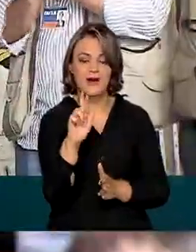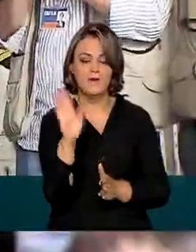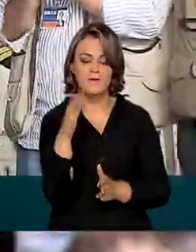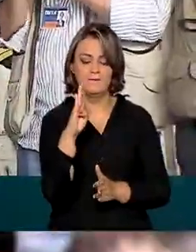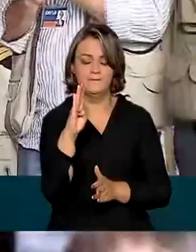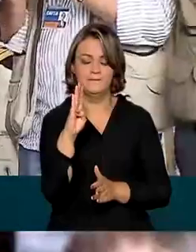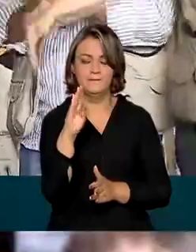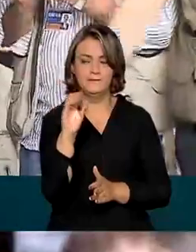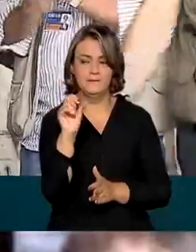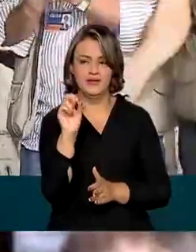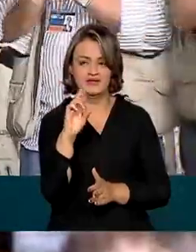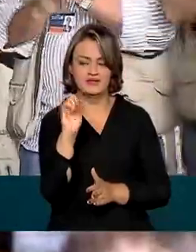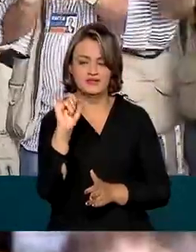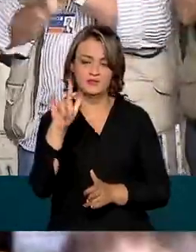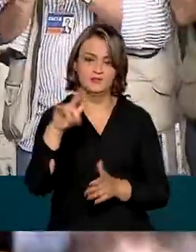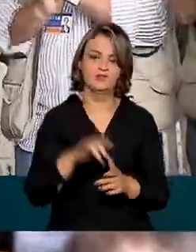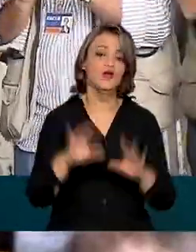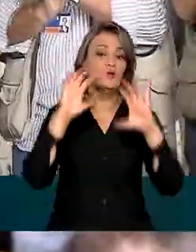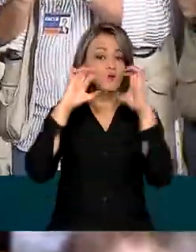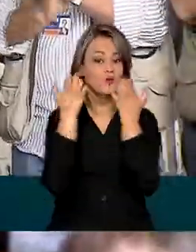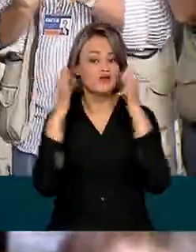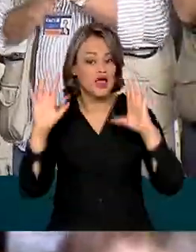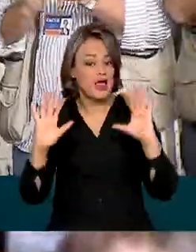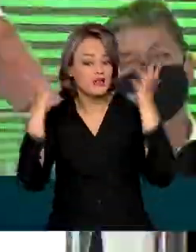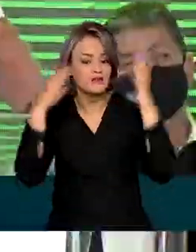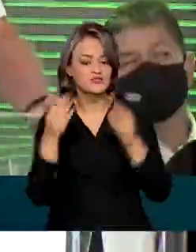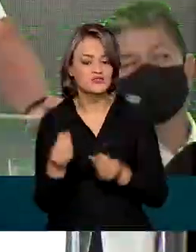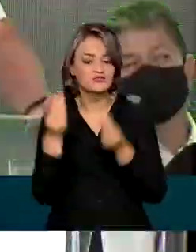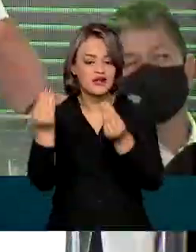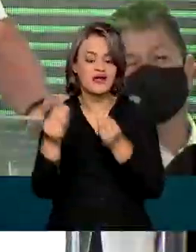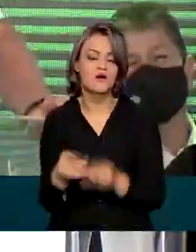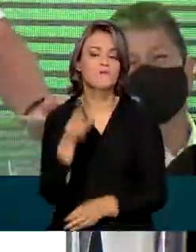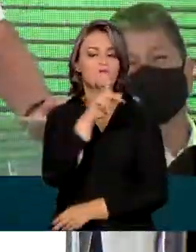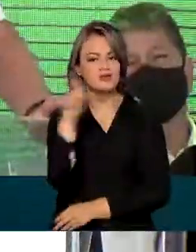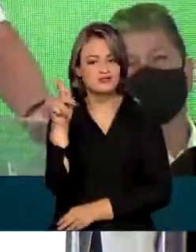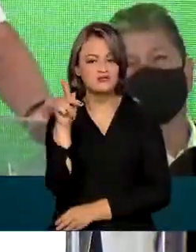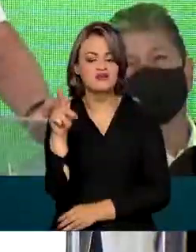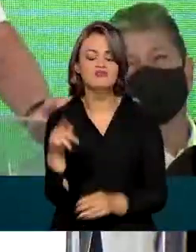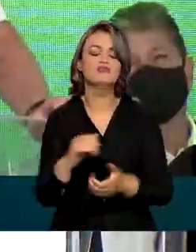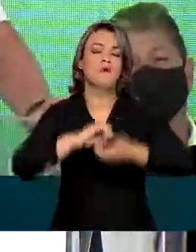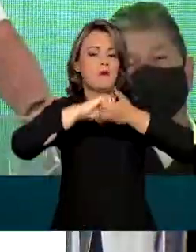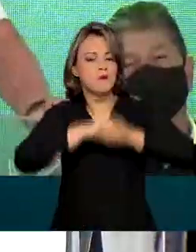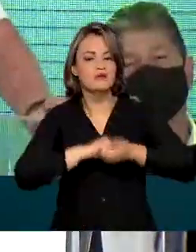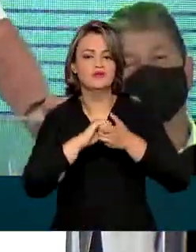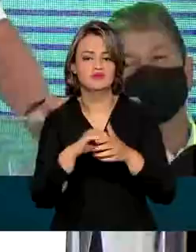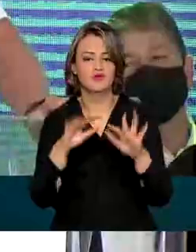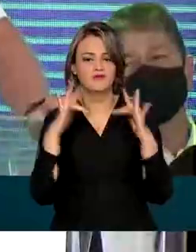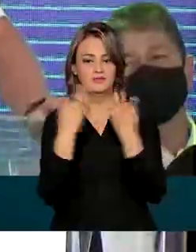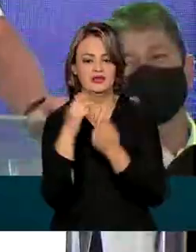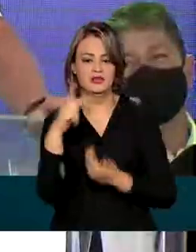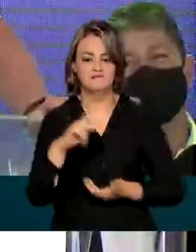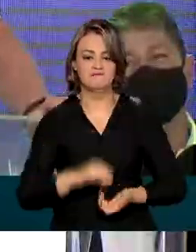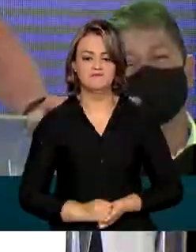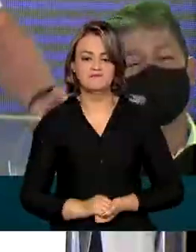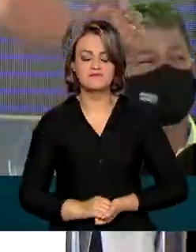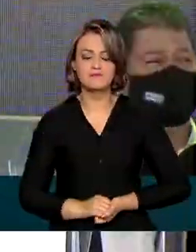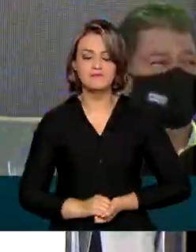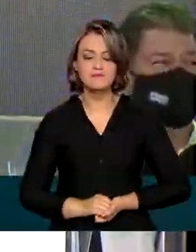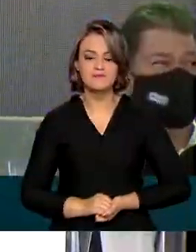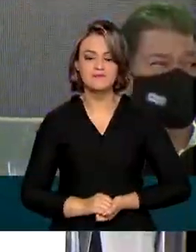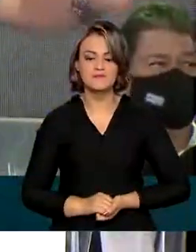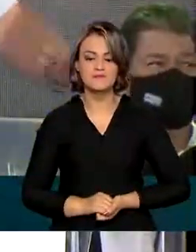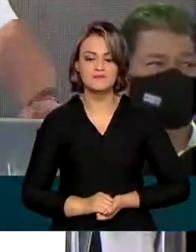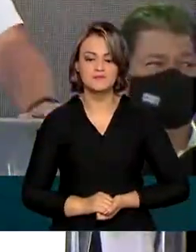Durante o evento de entrega do residencial solar de São Mateus, o presidente saudou os moradores. Podem ter certeza,